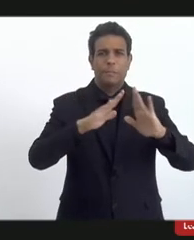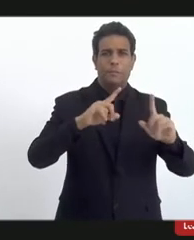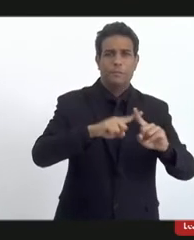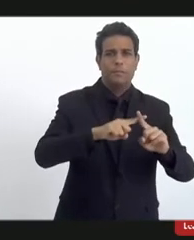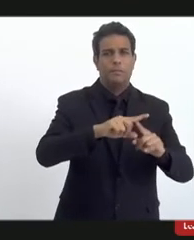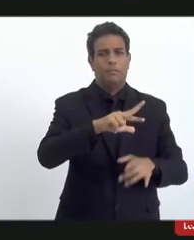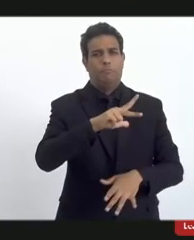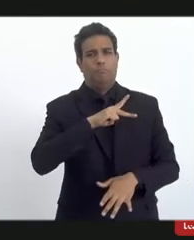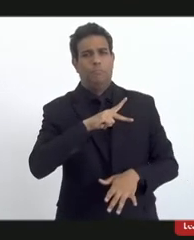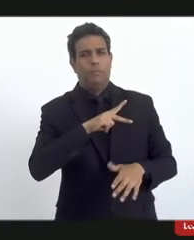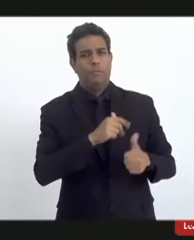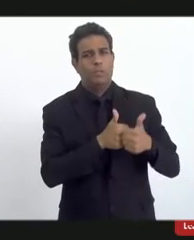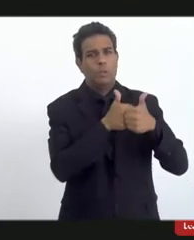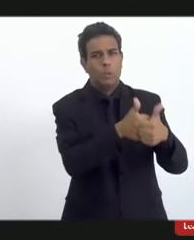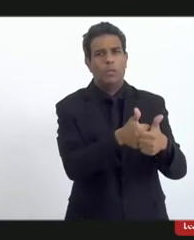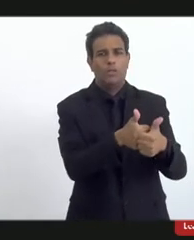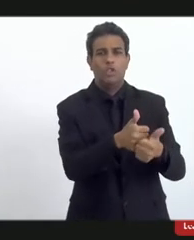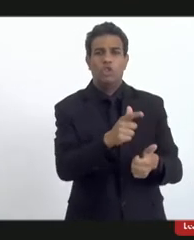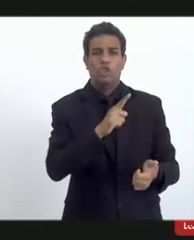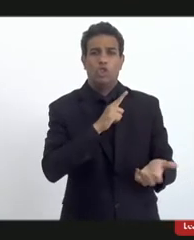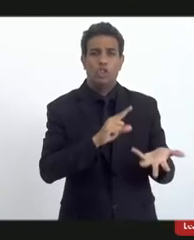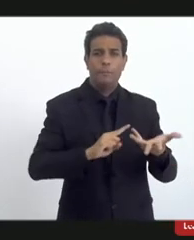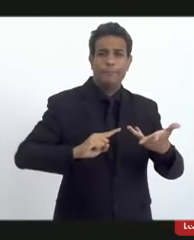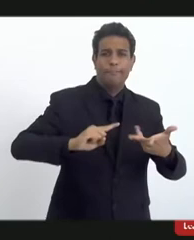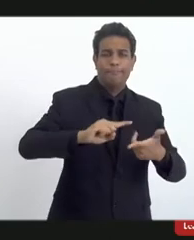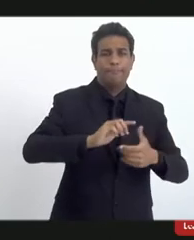particulares e segmentos particulares.